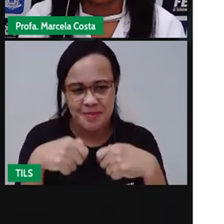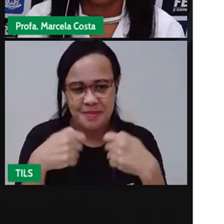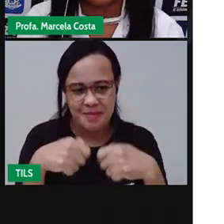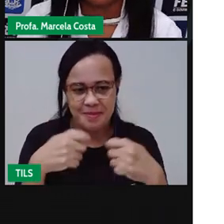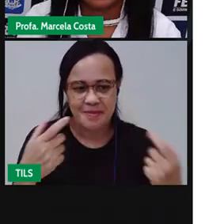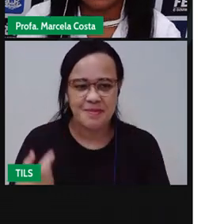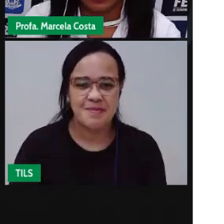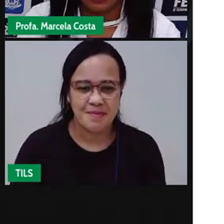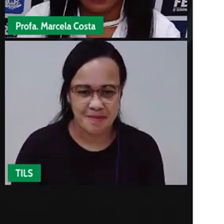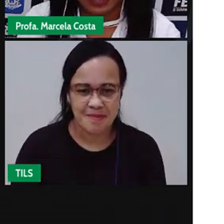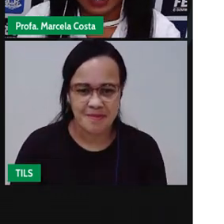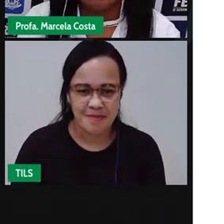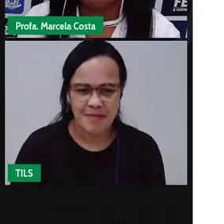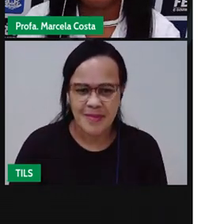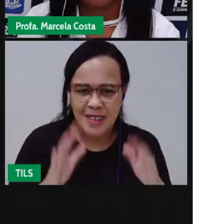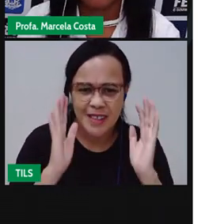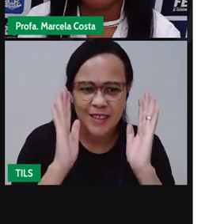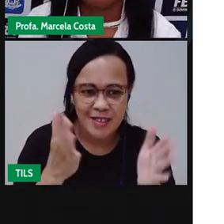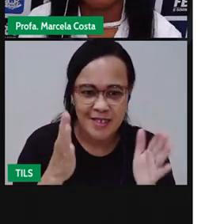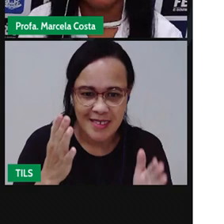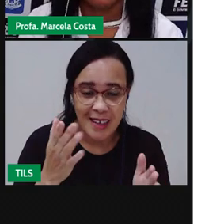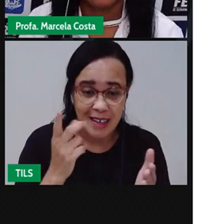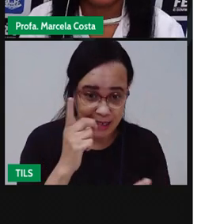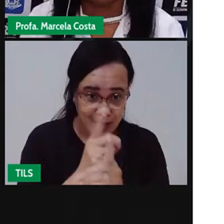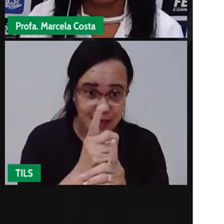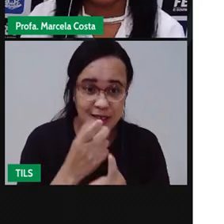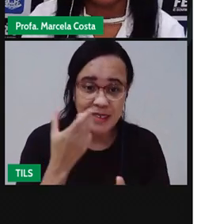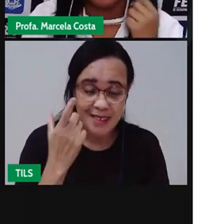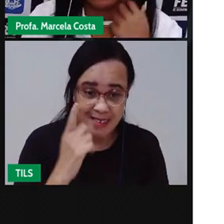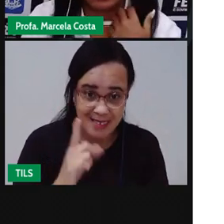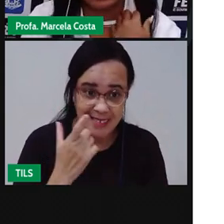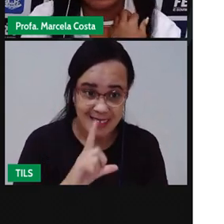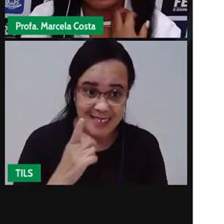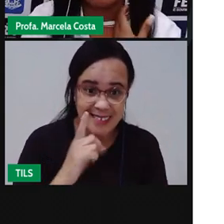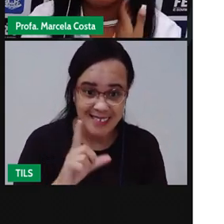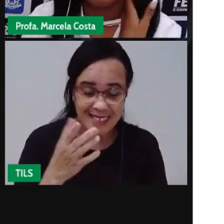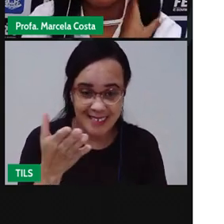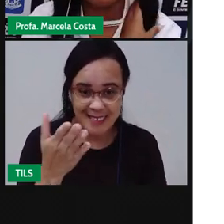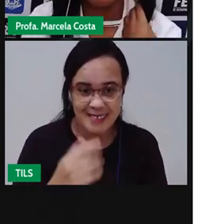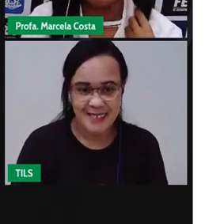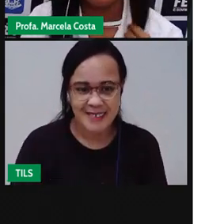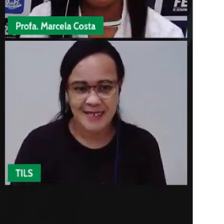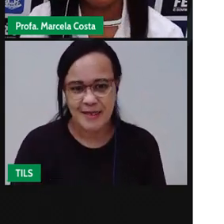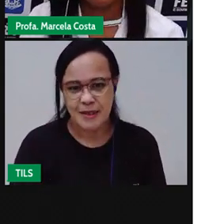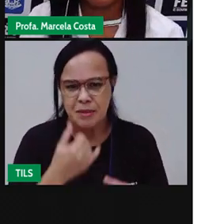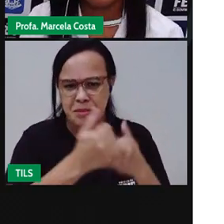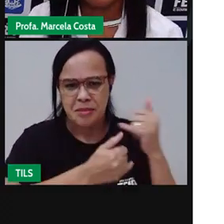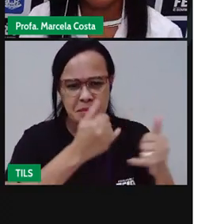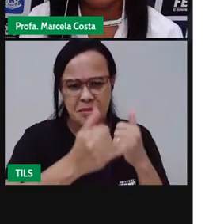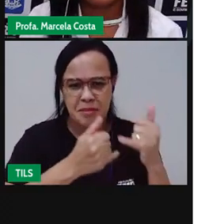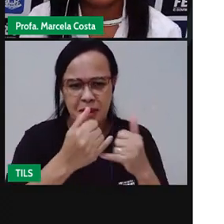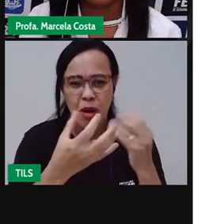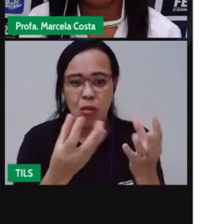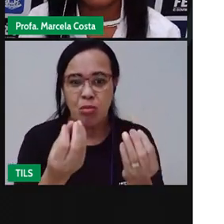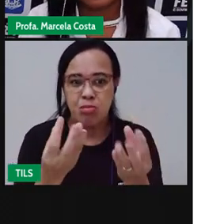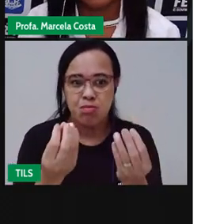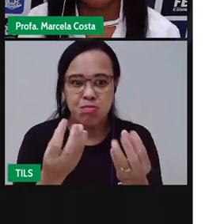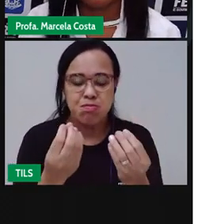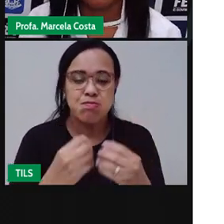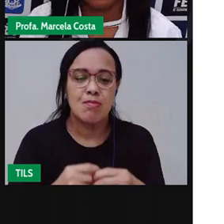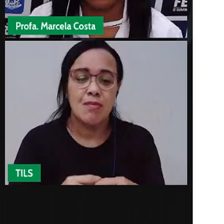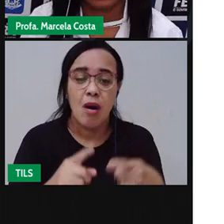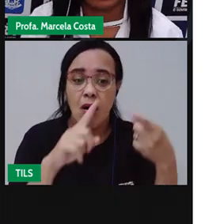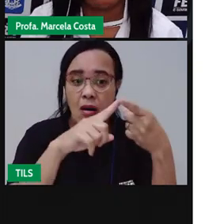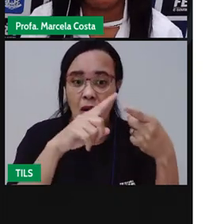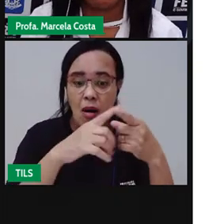Já conseguiu identificar? Vamos ver que brinquedos são esses. Ó, tô vendo